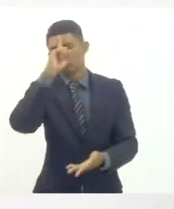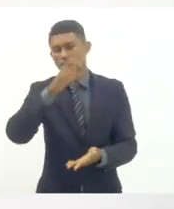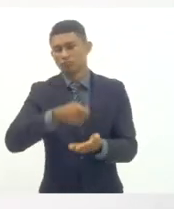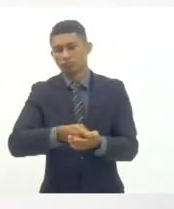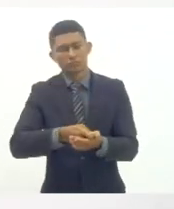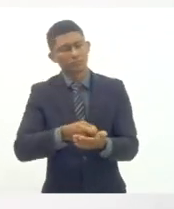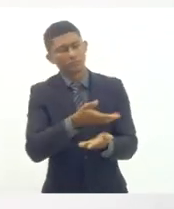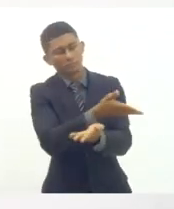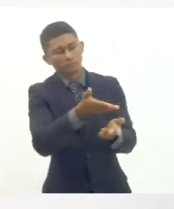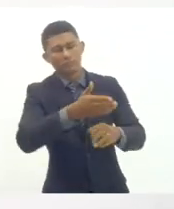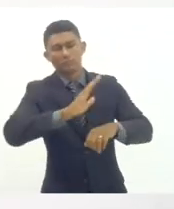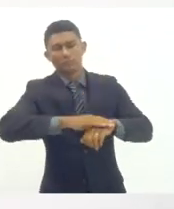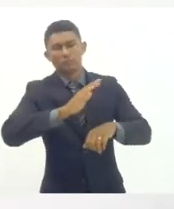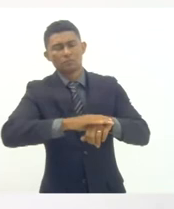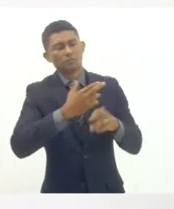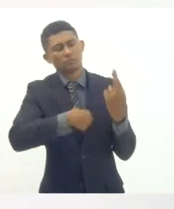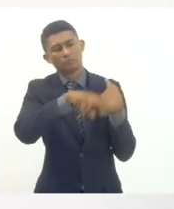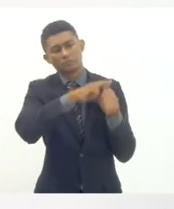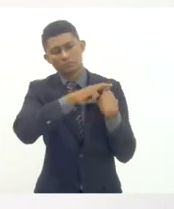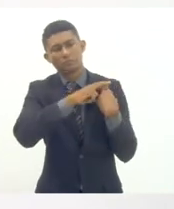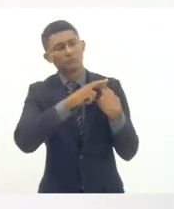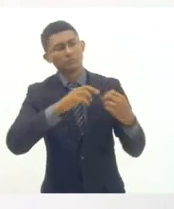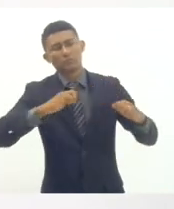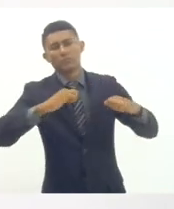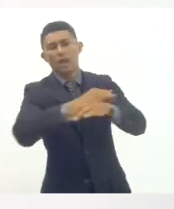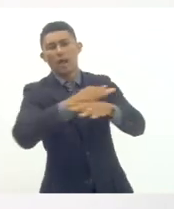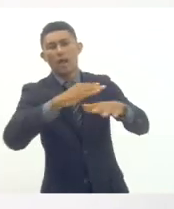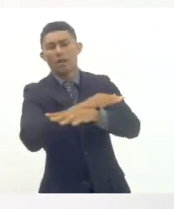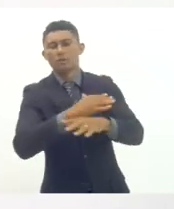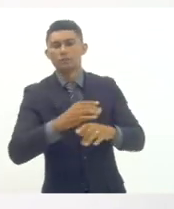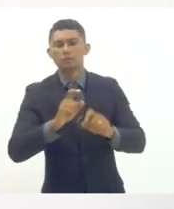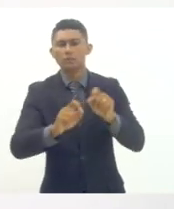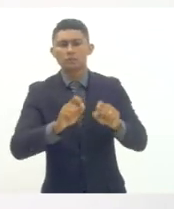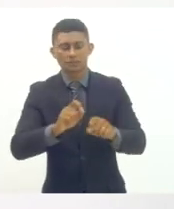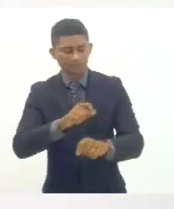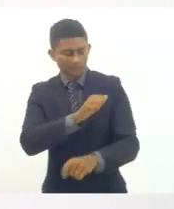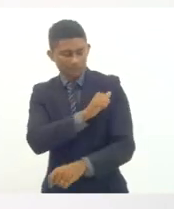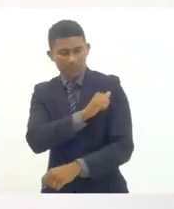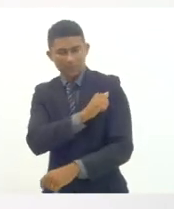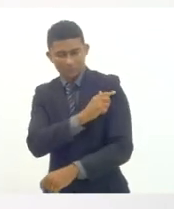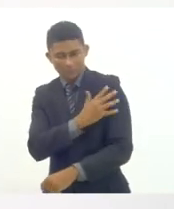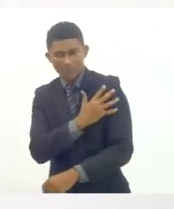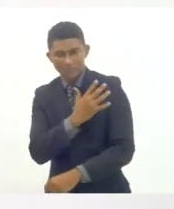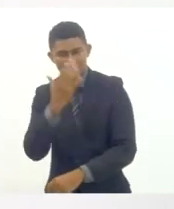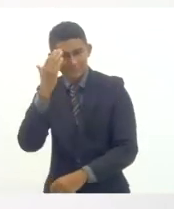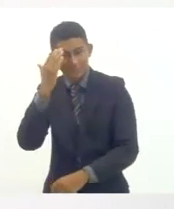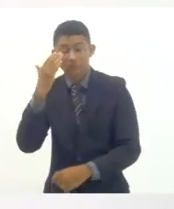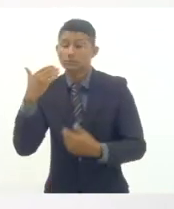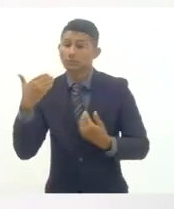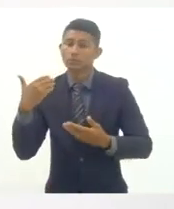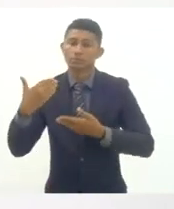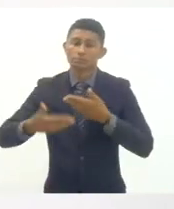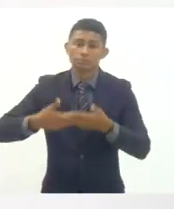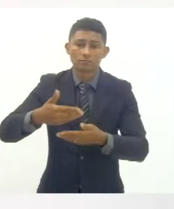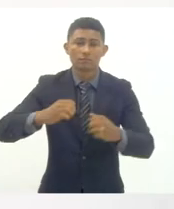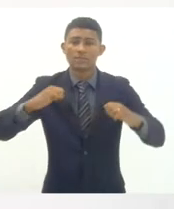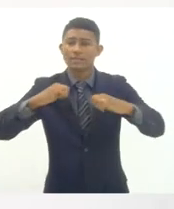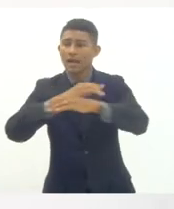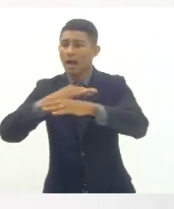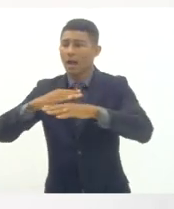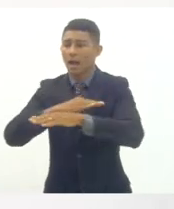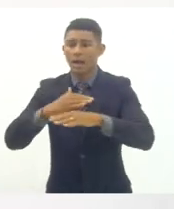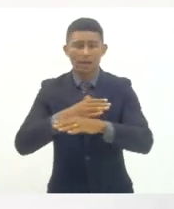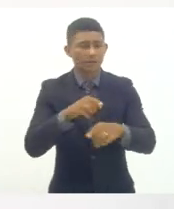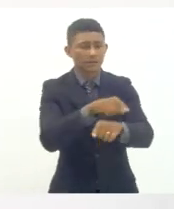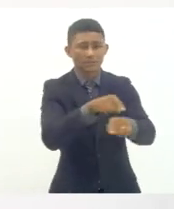participação no segundo segmento do ensino fundamental que na nossa avaliação sobrecarregou mais os municípios que hoje